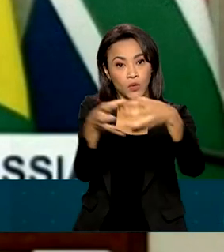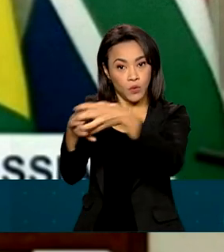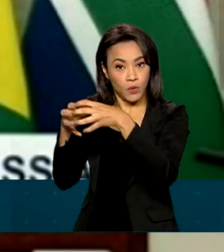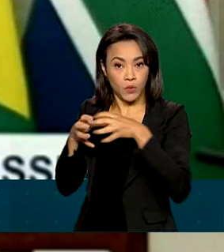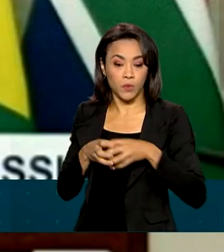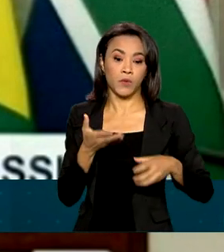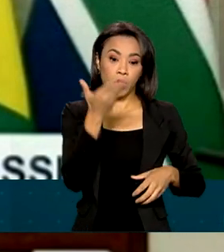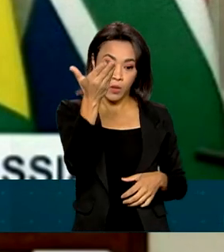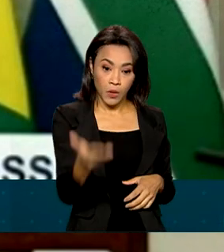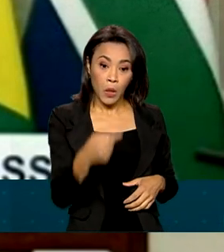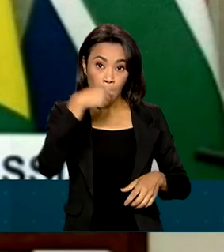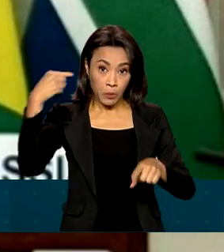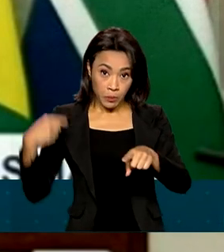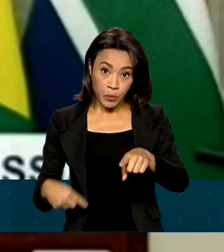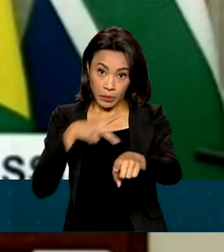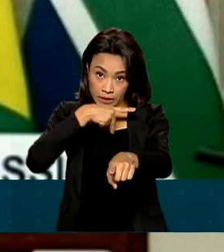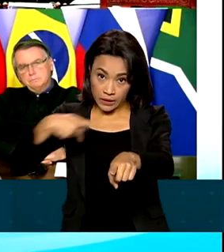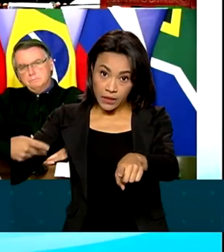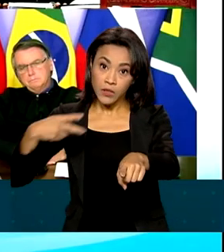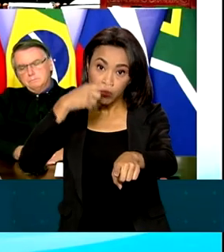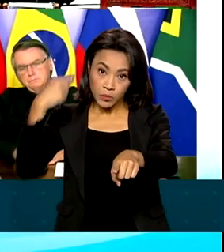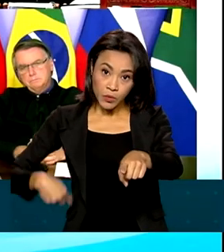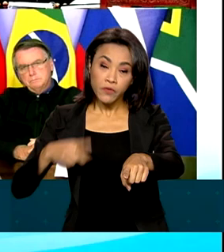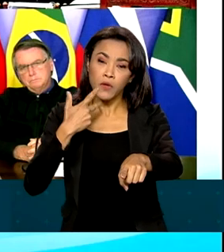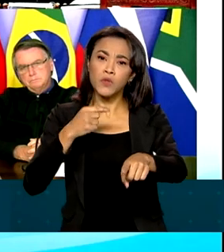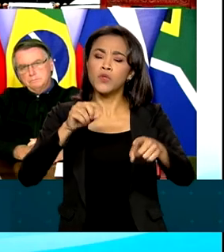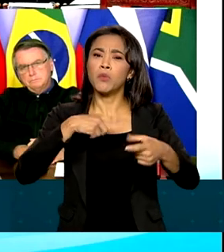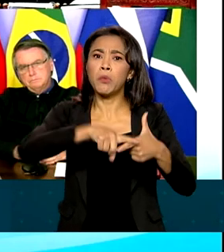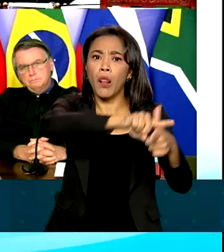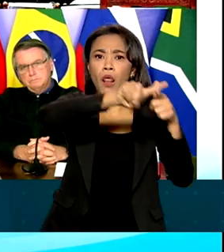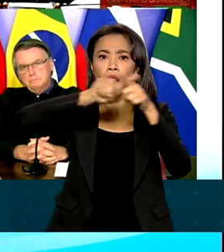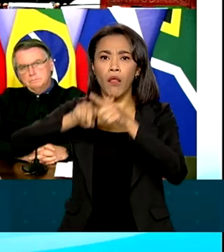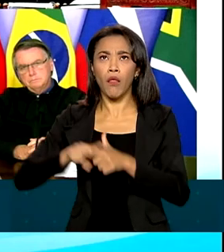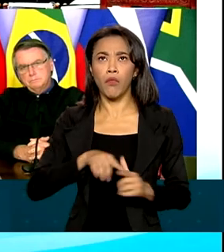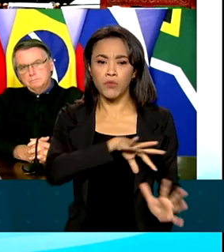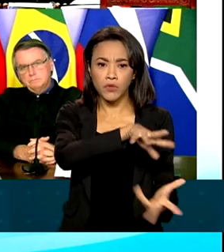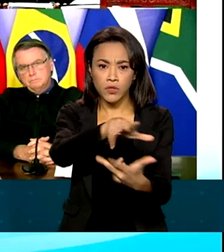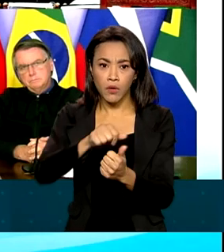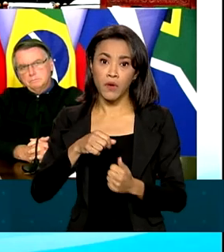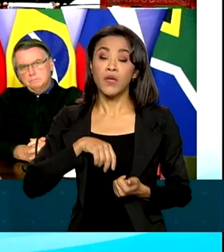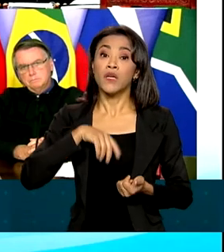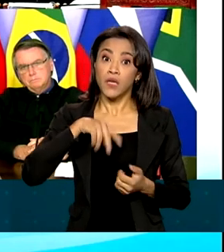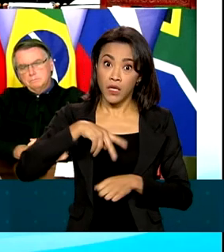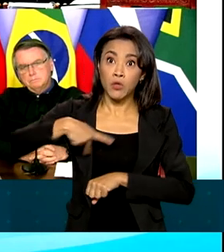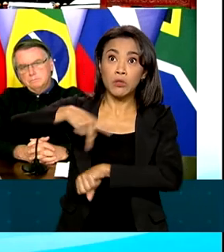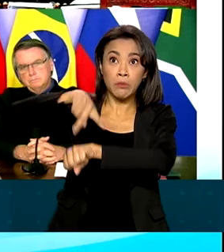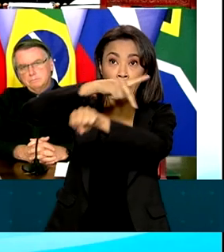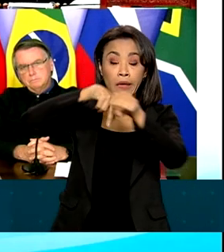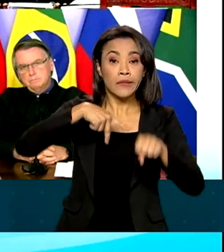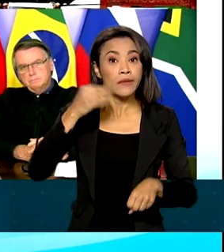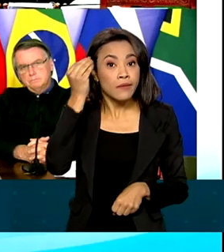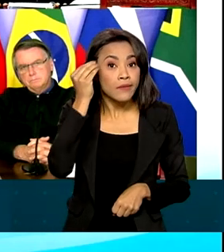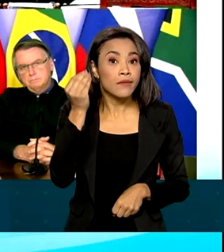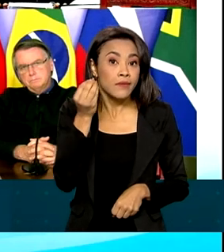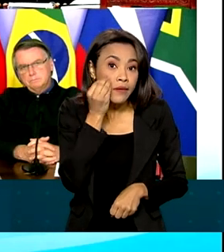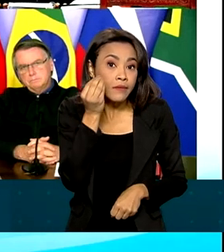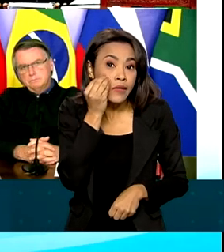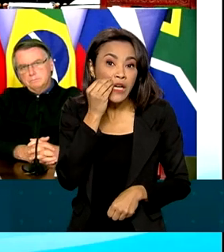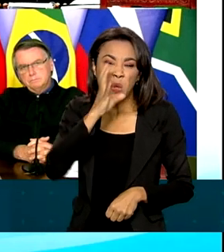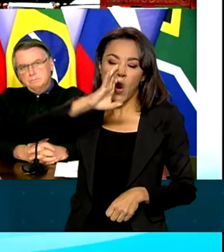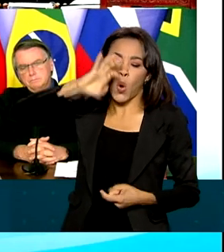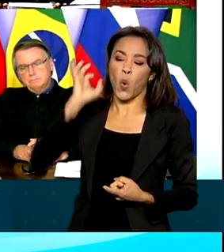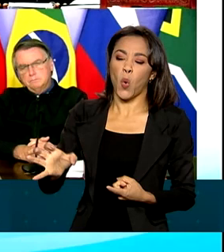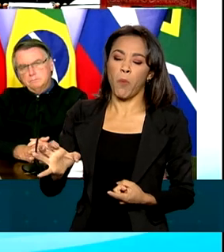sobre a crise econômica mundial e afirmou que muitas nações vêm tentando culpar a Rússia do conflito na